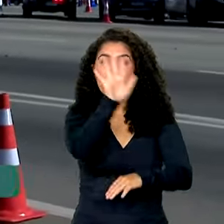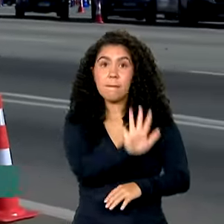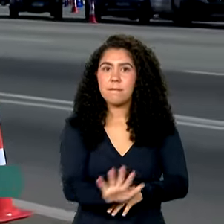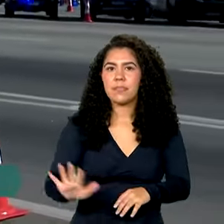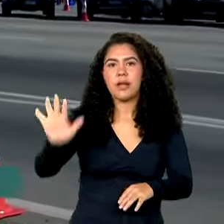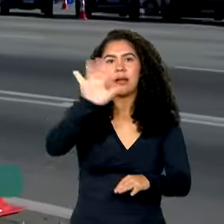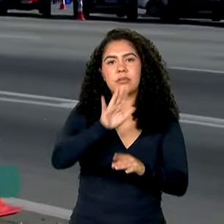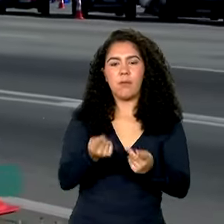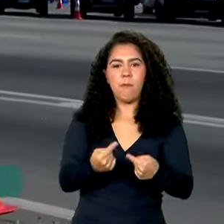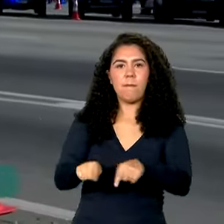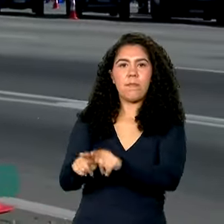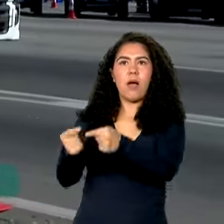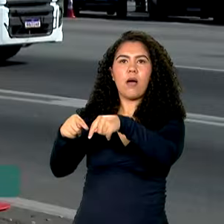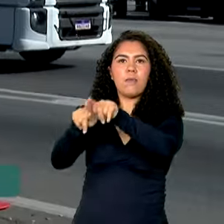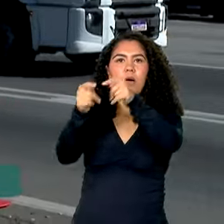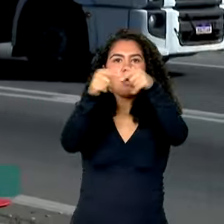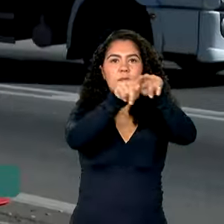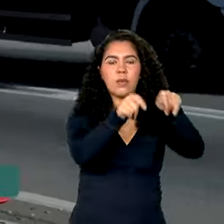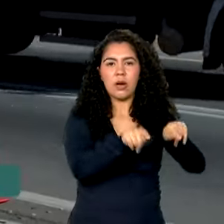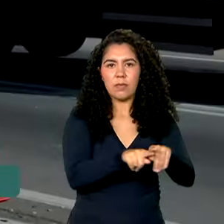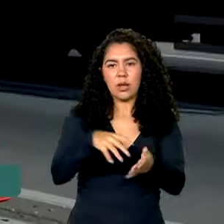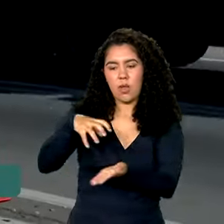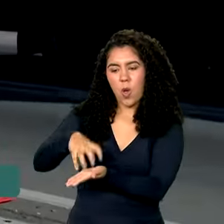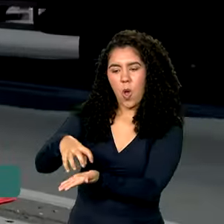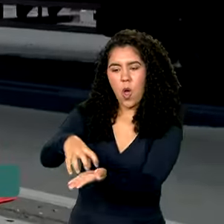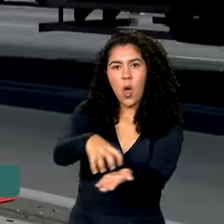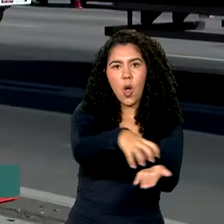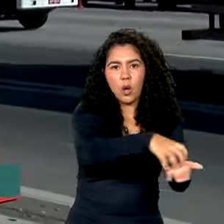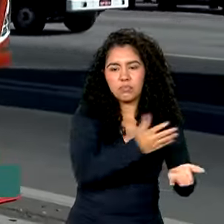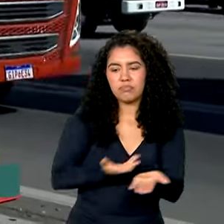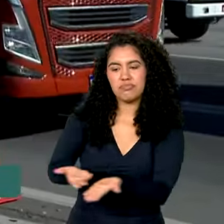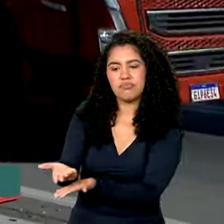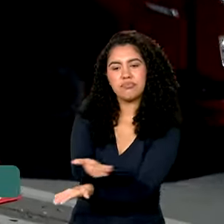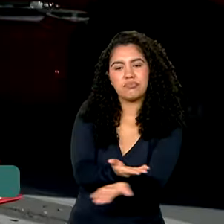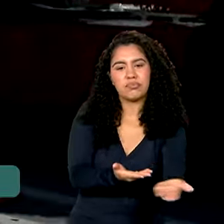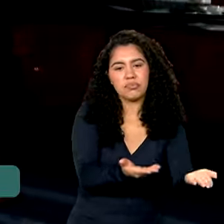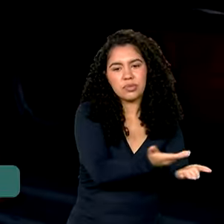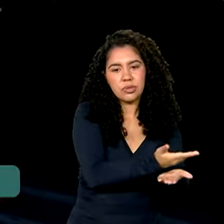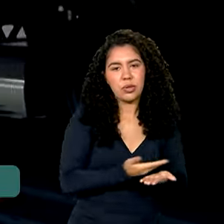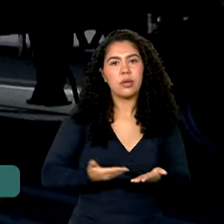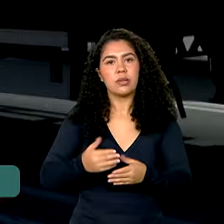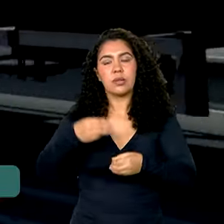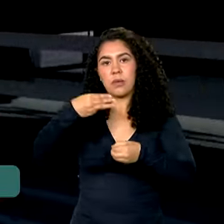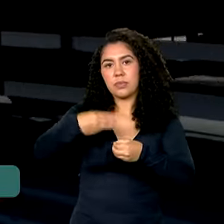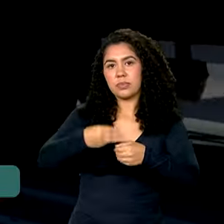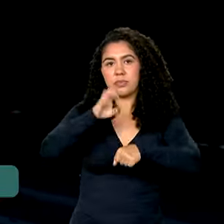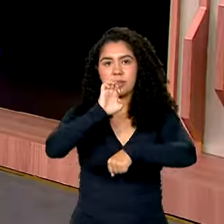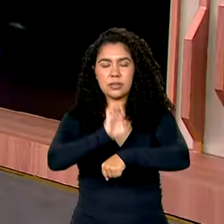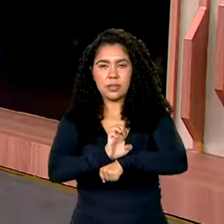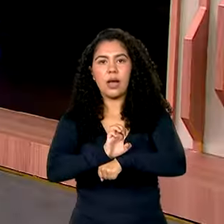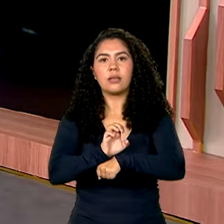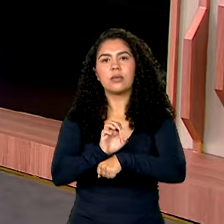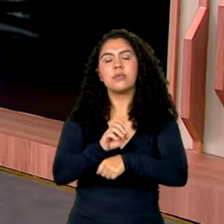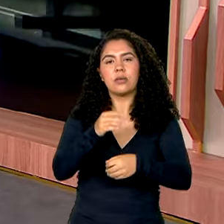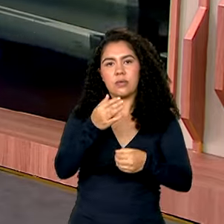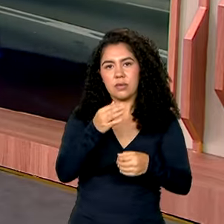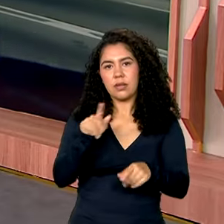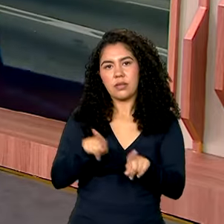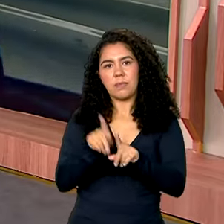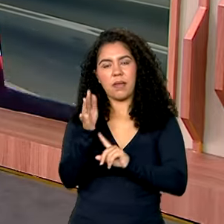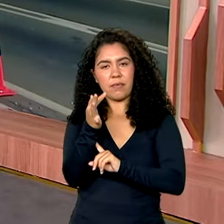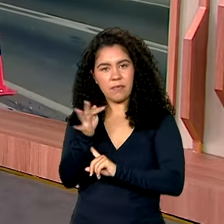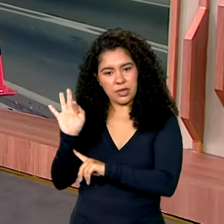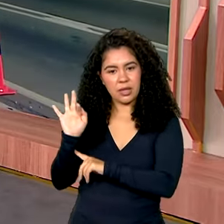parceria com diversas entidades e governos, municipal, estadual e federal também. Karine. Obrigada, Dimas.